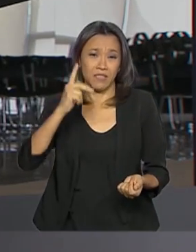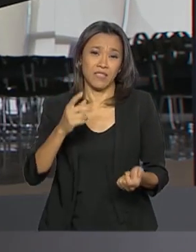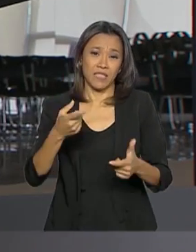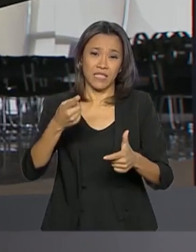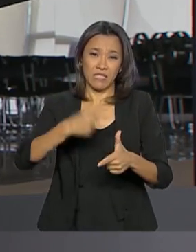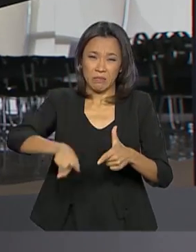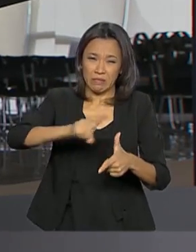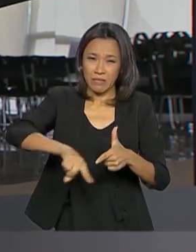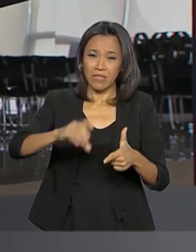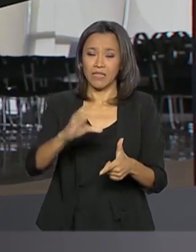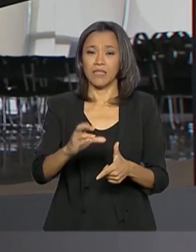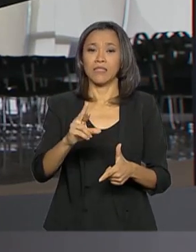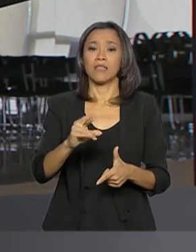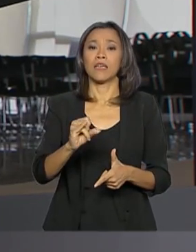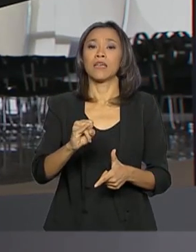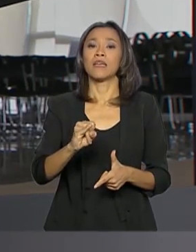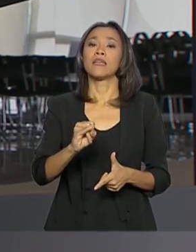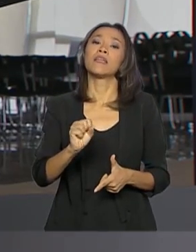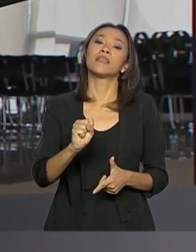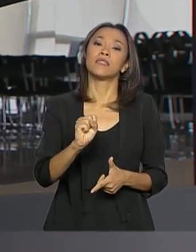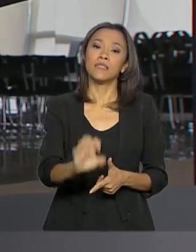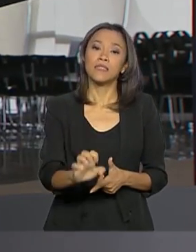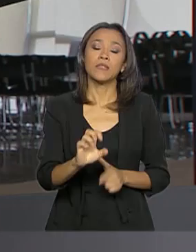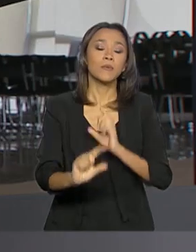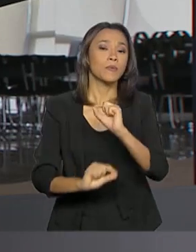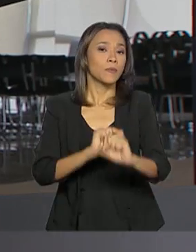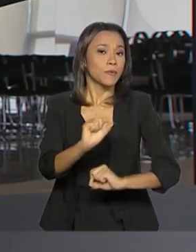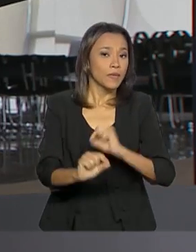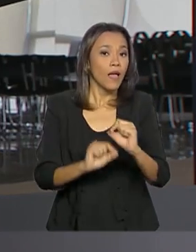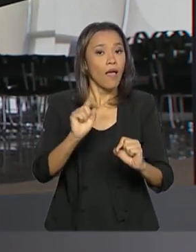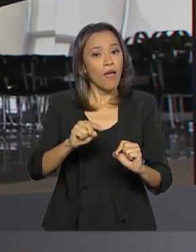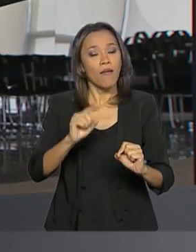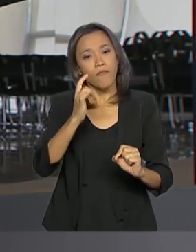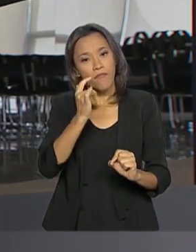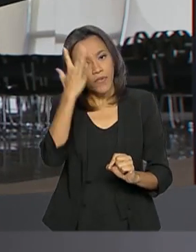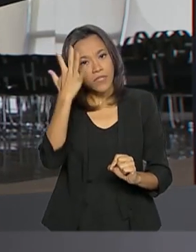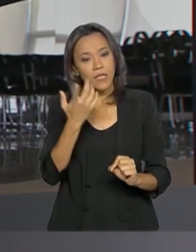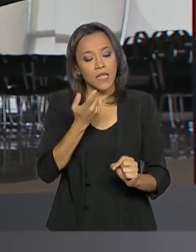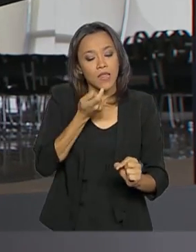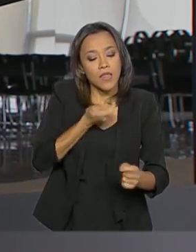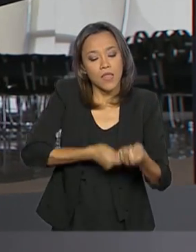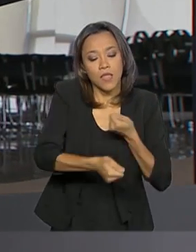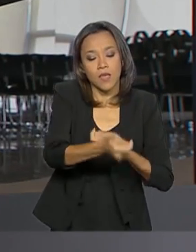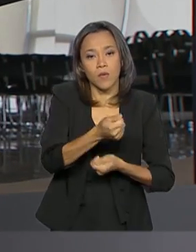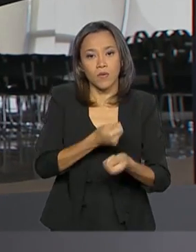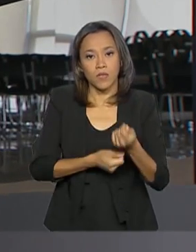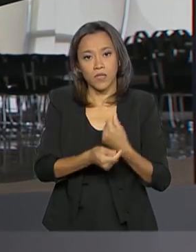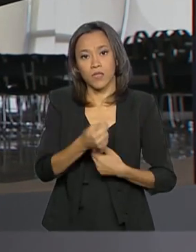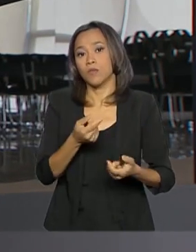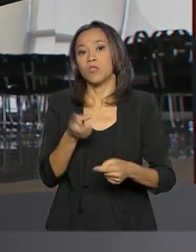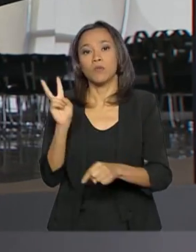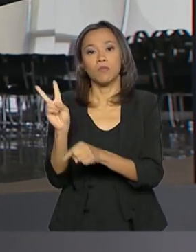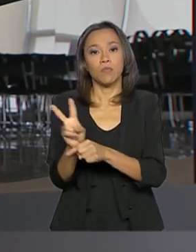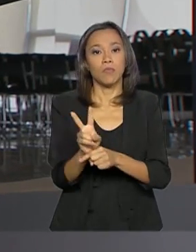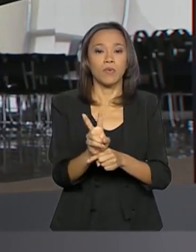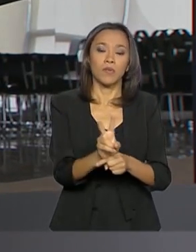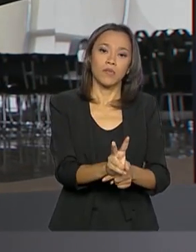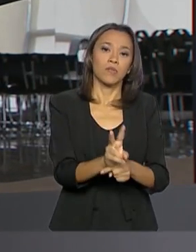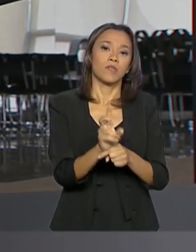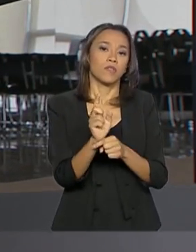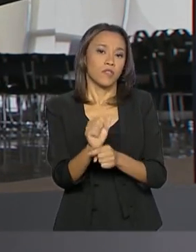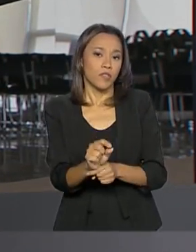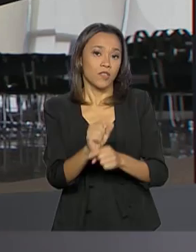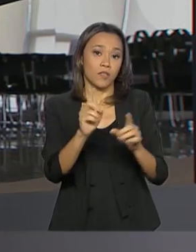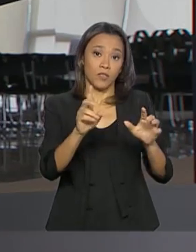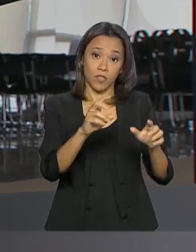-19. A primeira, como você já adiantou, facilita as renegociações de operações de crédito de empresas e de famílias.